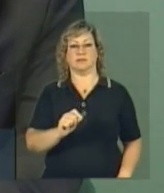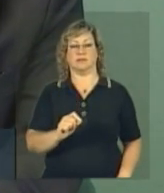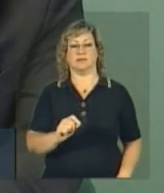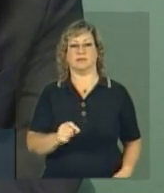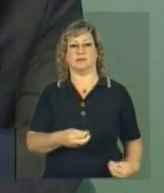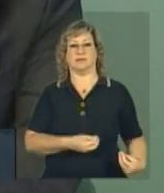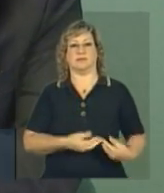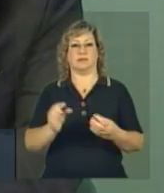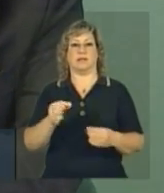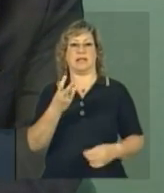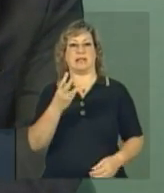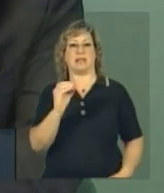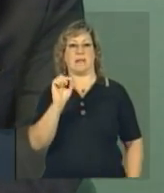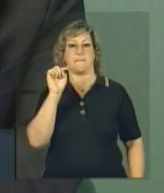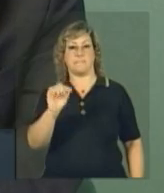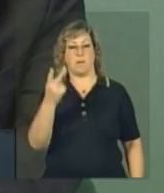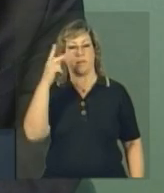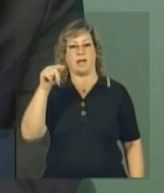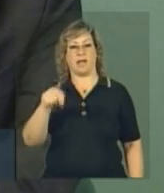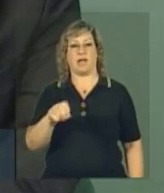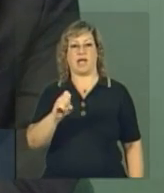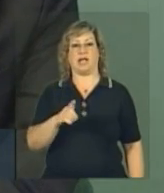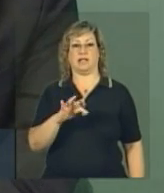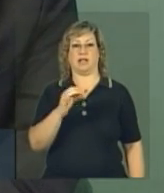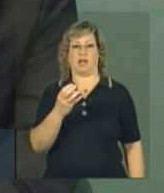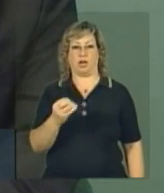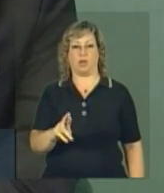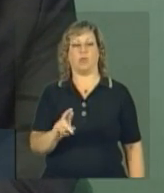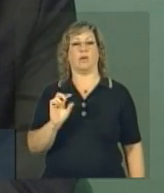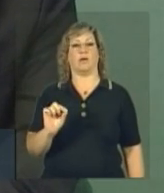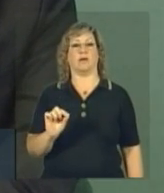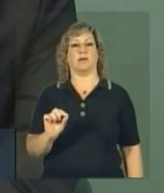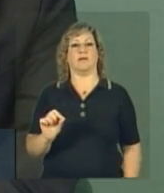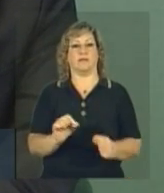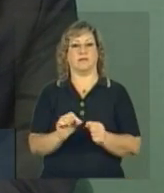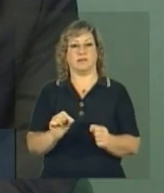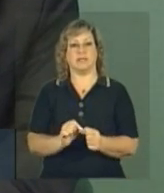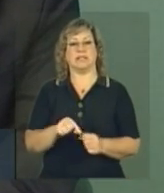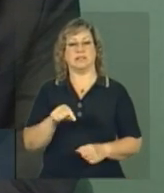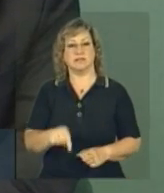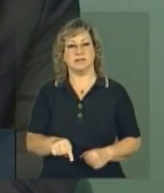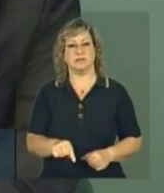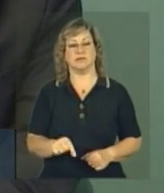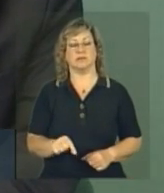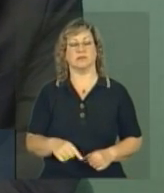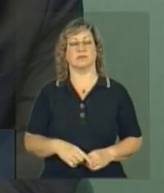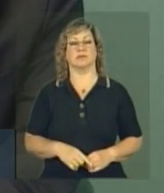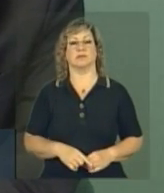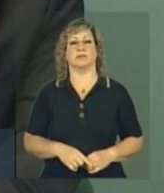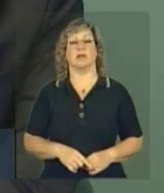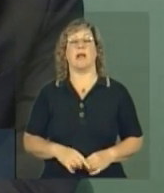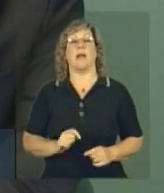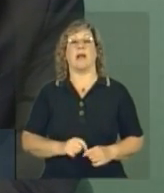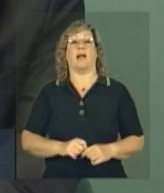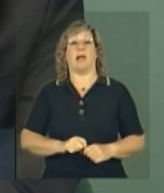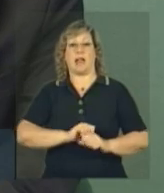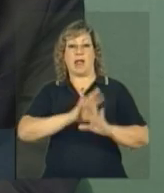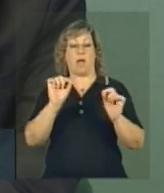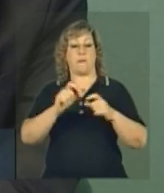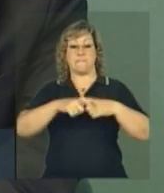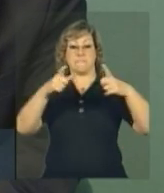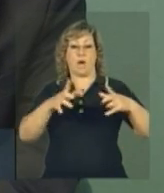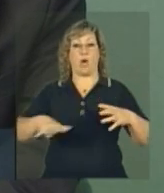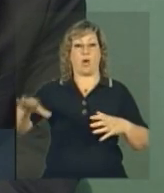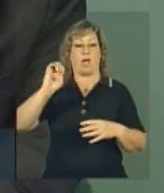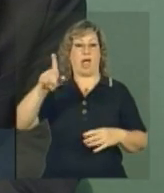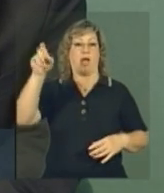para o exterior, financiamos isso, ficou muito claro que a maior parte está na Europa e